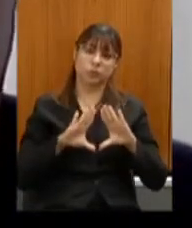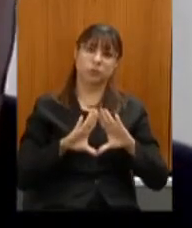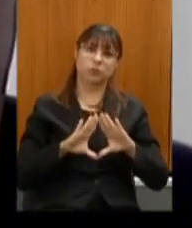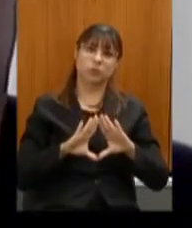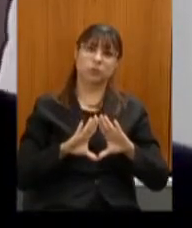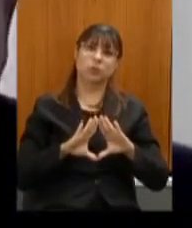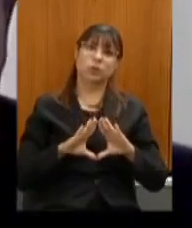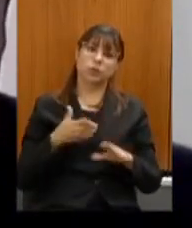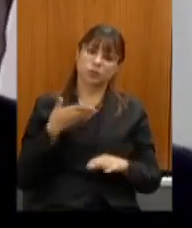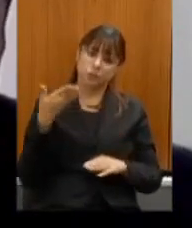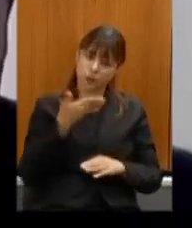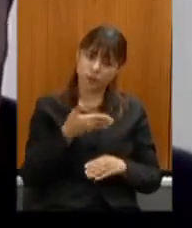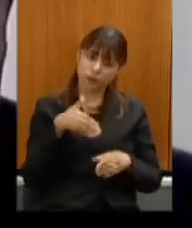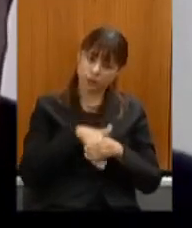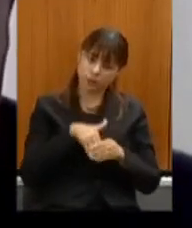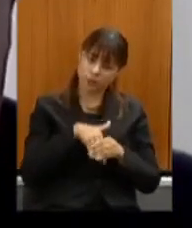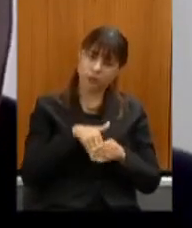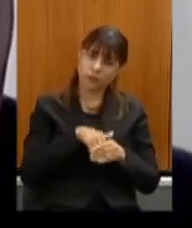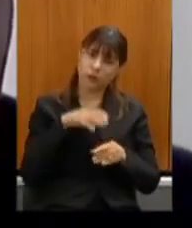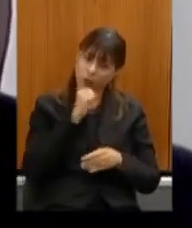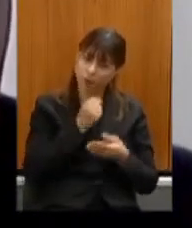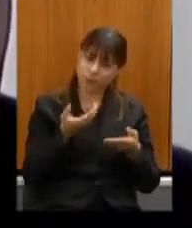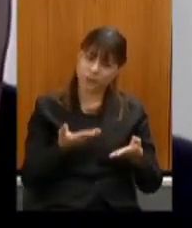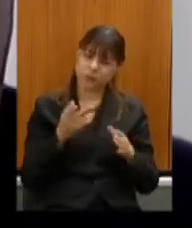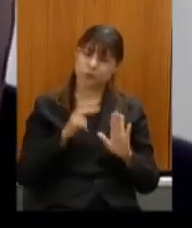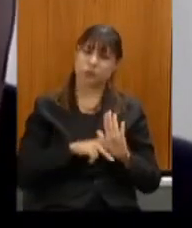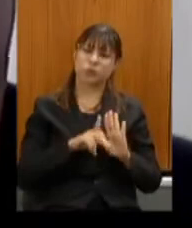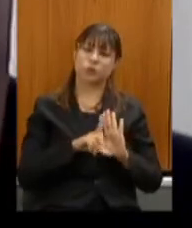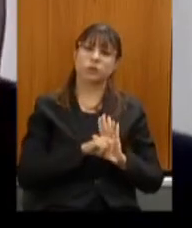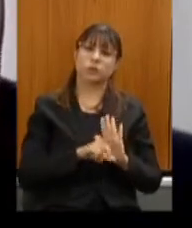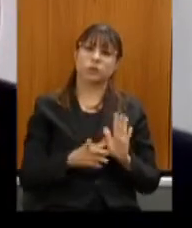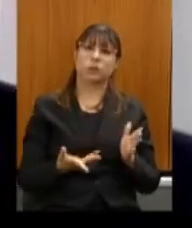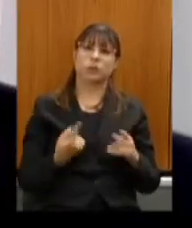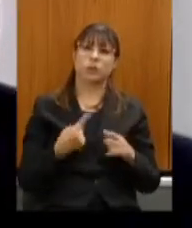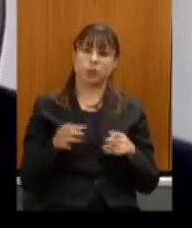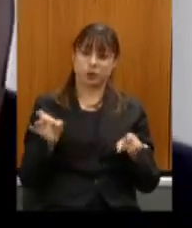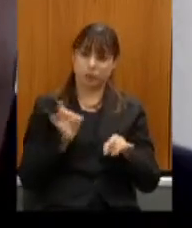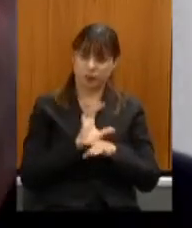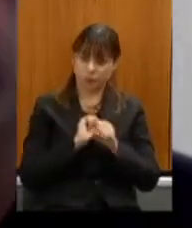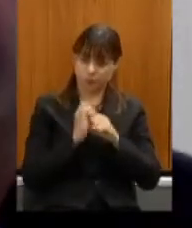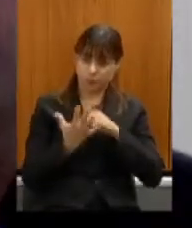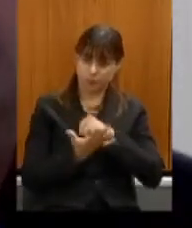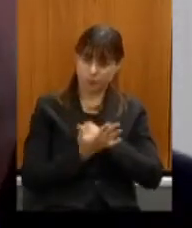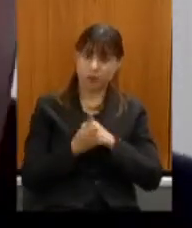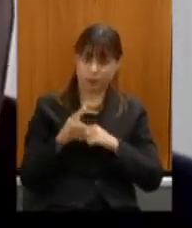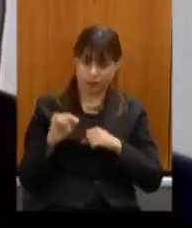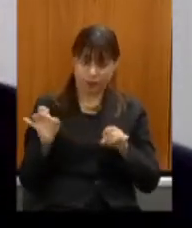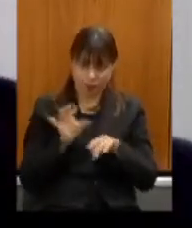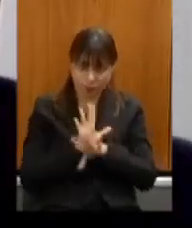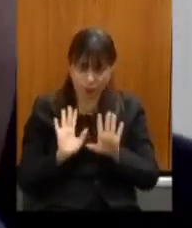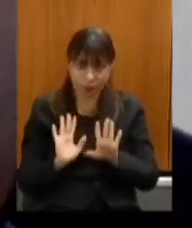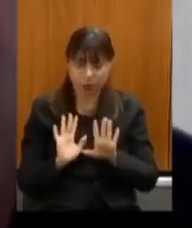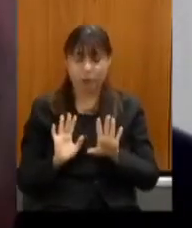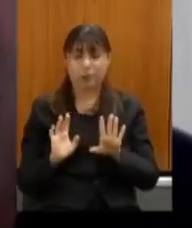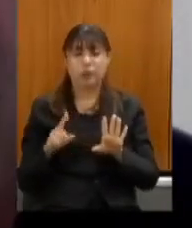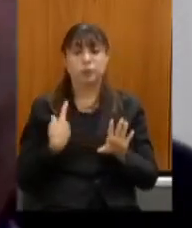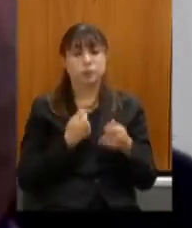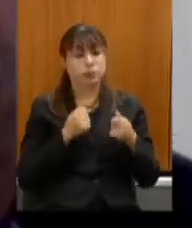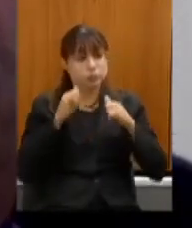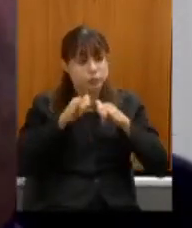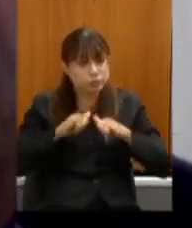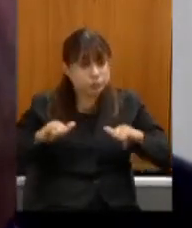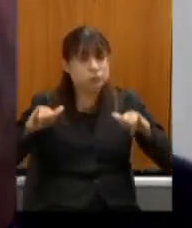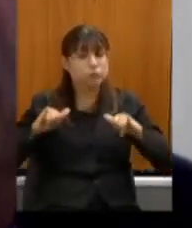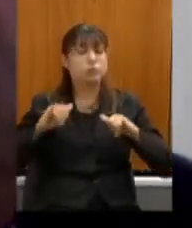votar rapidinho esse projeto de lei porque pós pandemia agora que vai acabar essa pandemia nós precisamos divulgar o estado de Minas